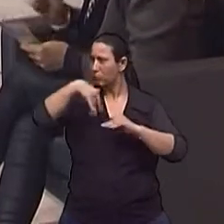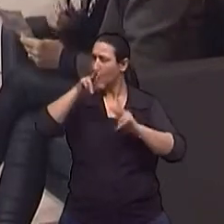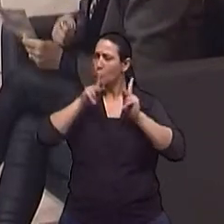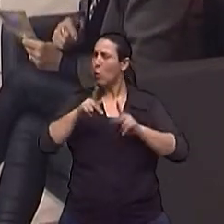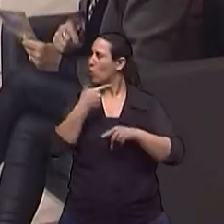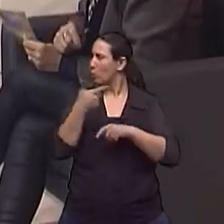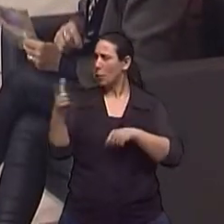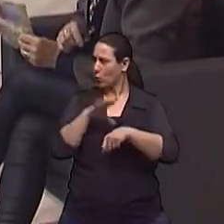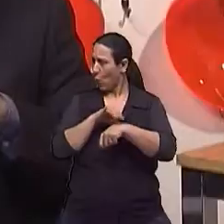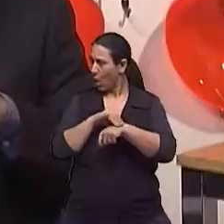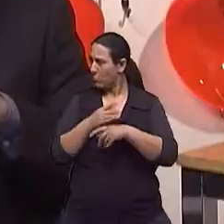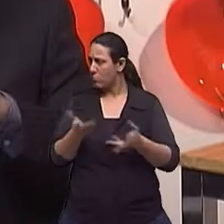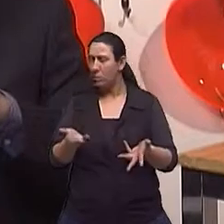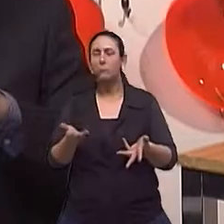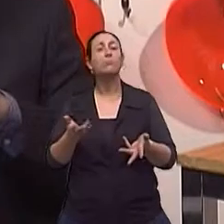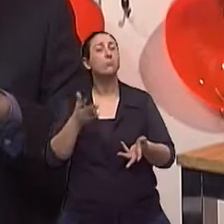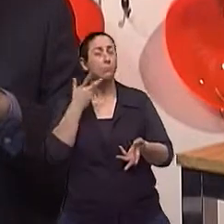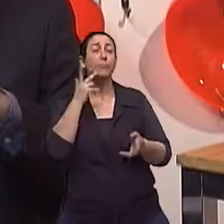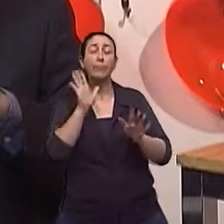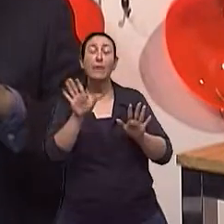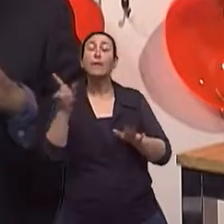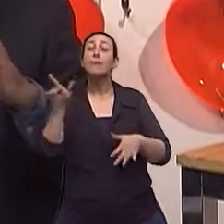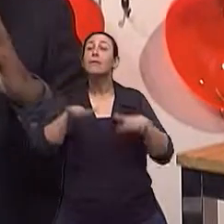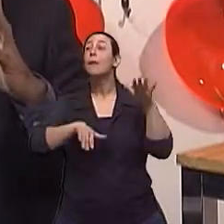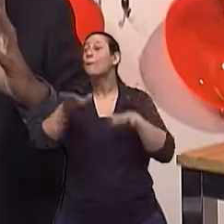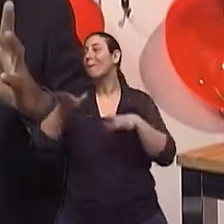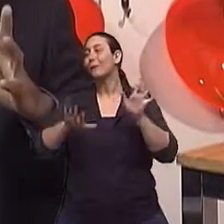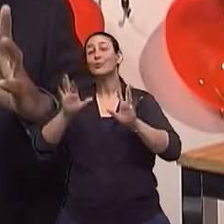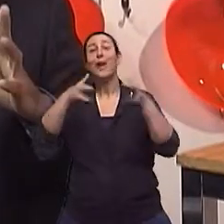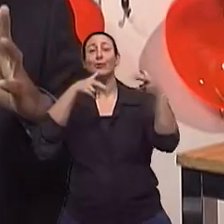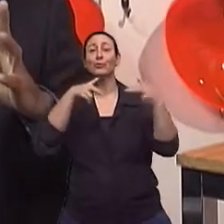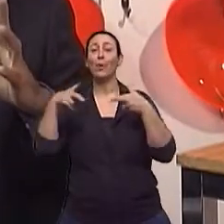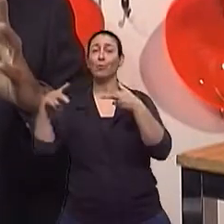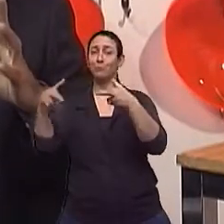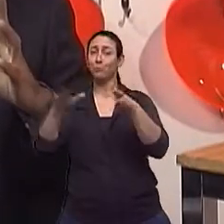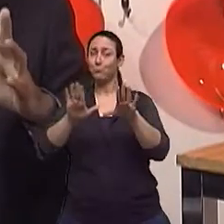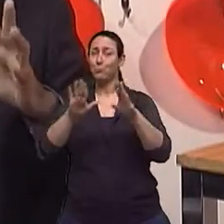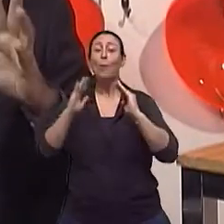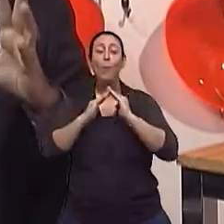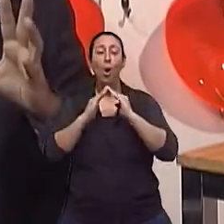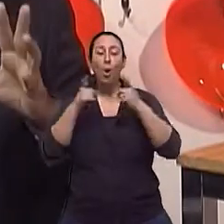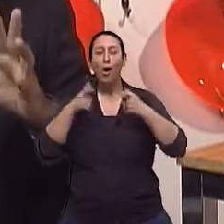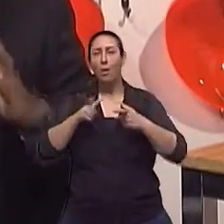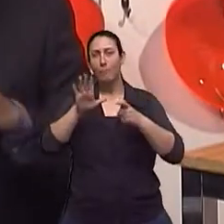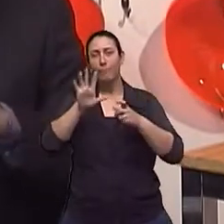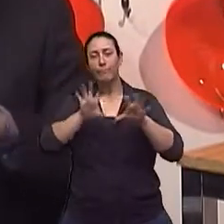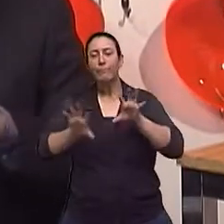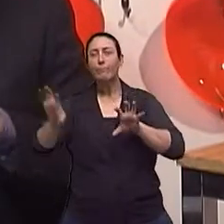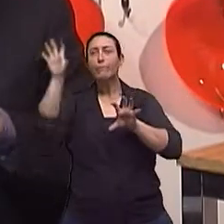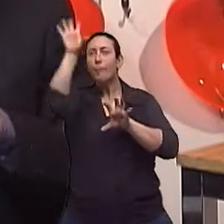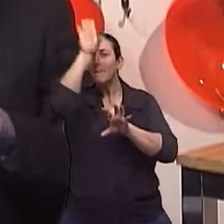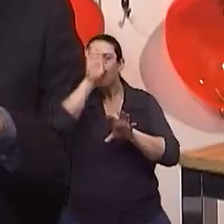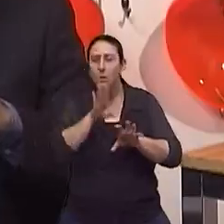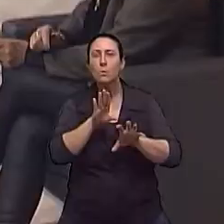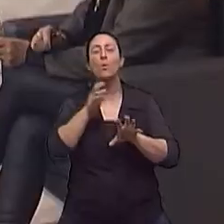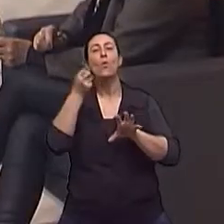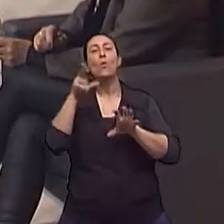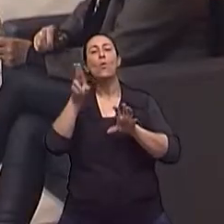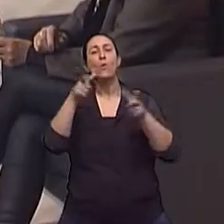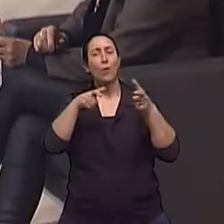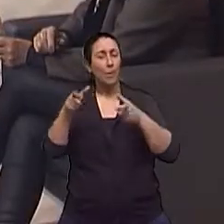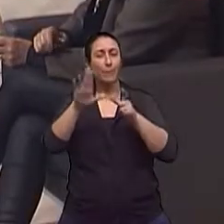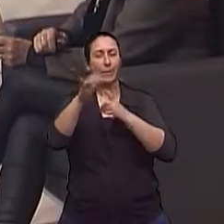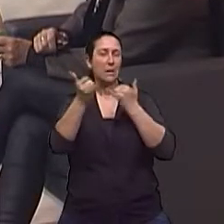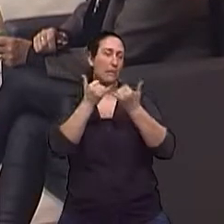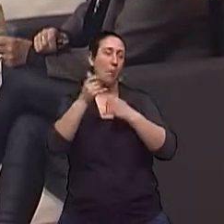tem doença nenhuma e são sadios? Isso vai depender da região, inclusive, do Brasil, do país. Vamos falar isso. Porque, nos países